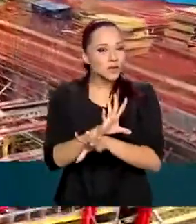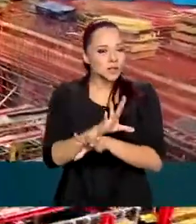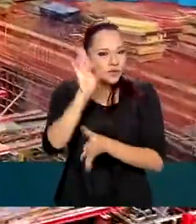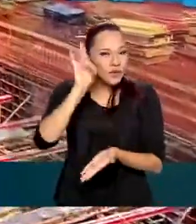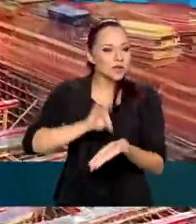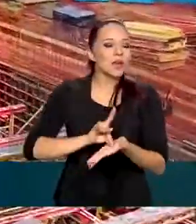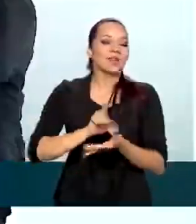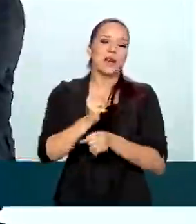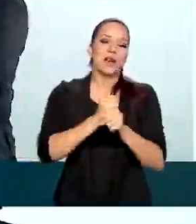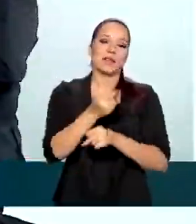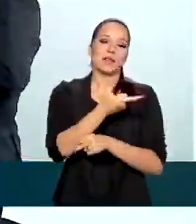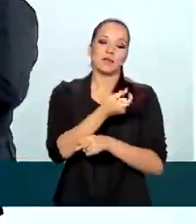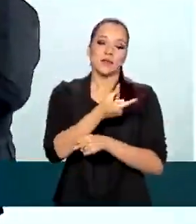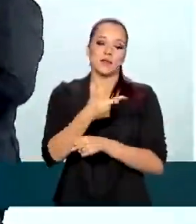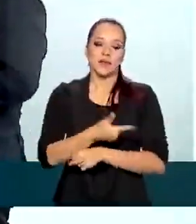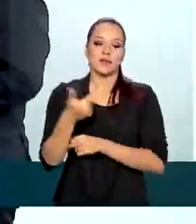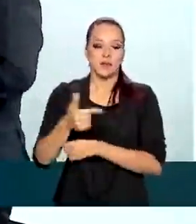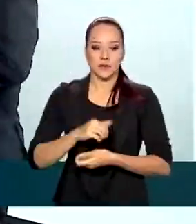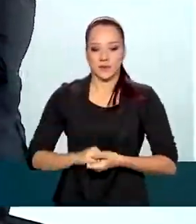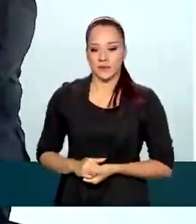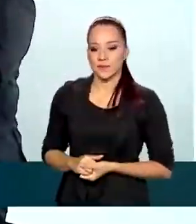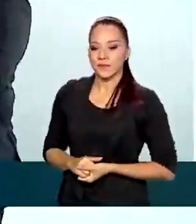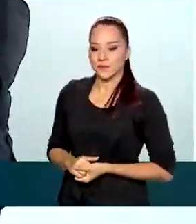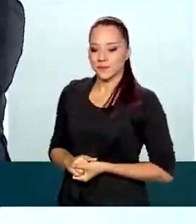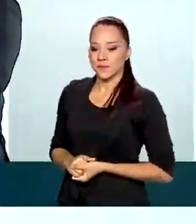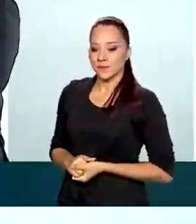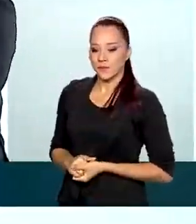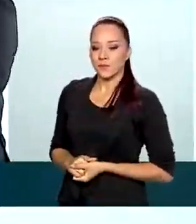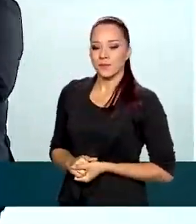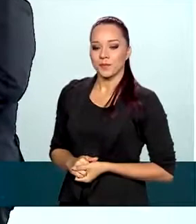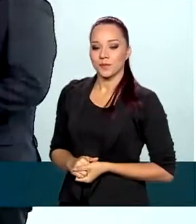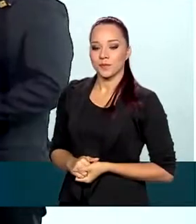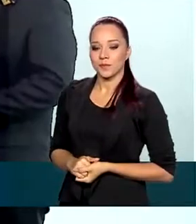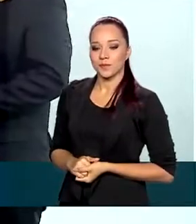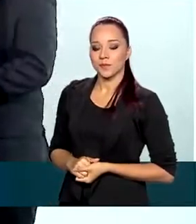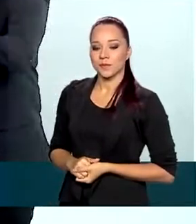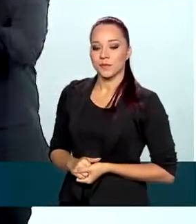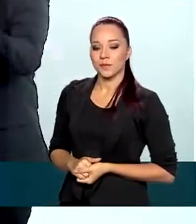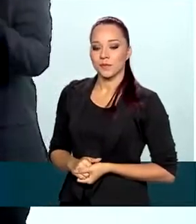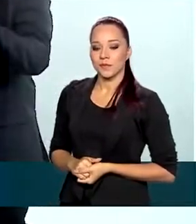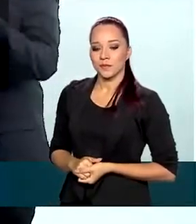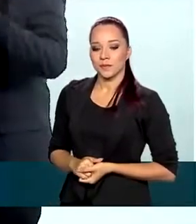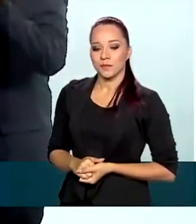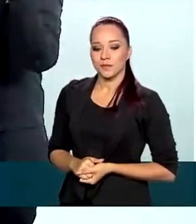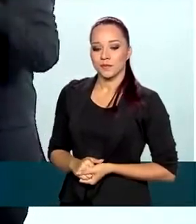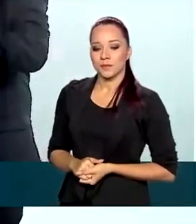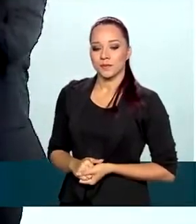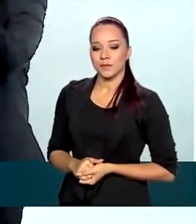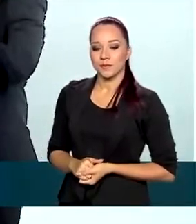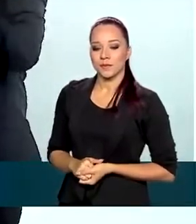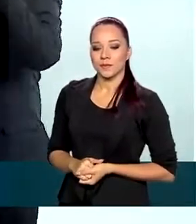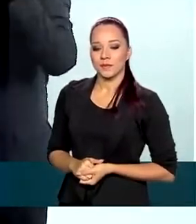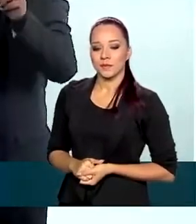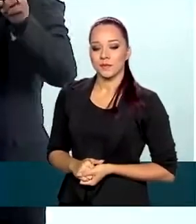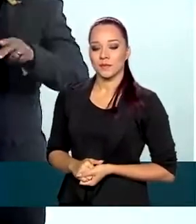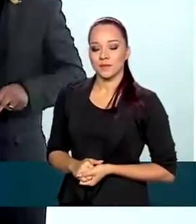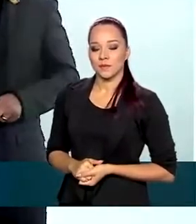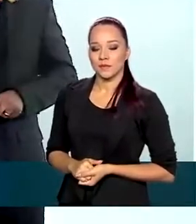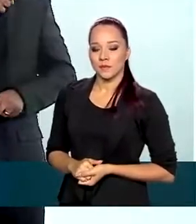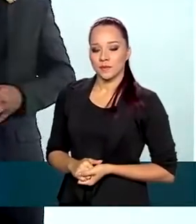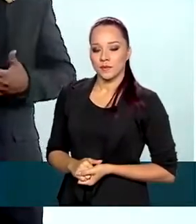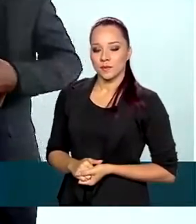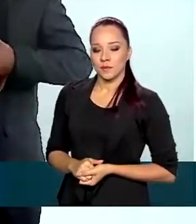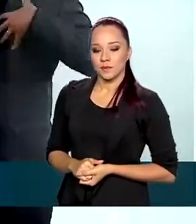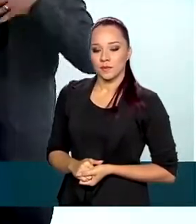2022. O nosso excelente relacionamento só pode produzir frutos como esse. É